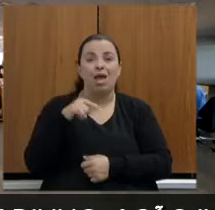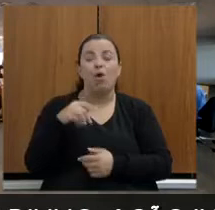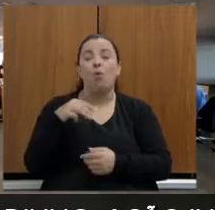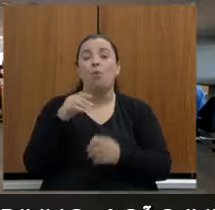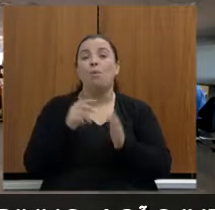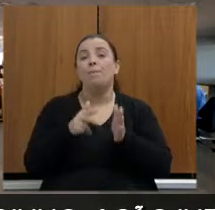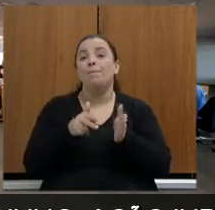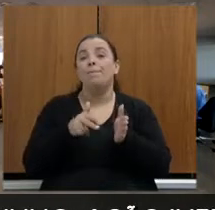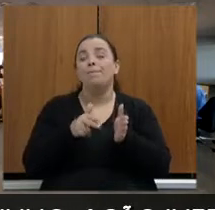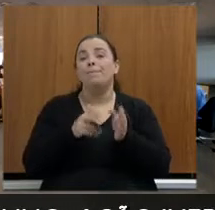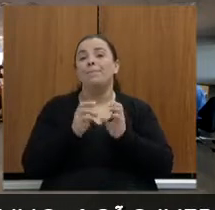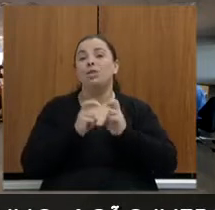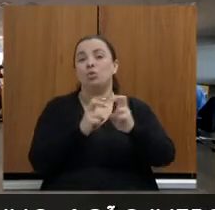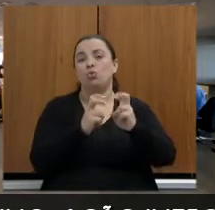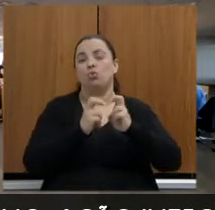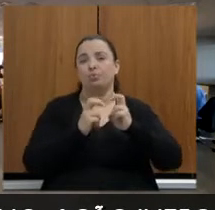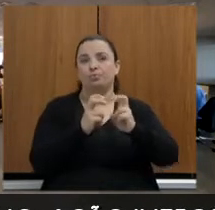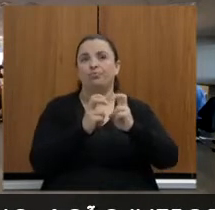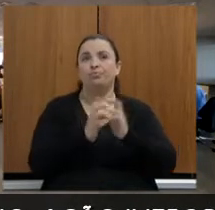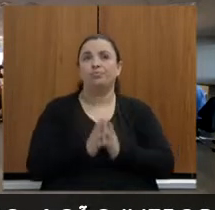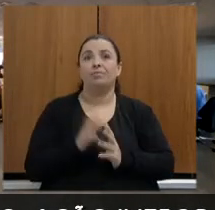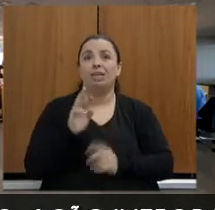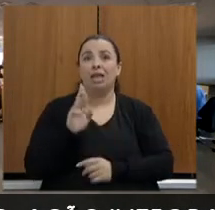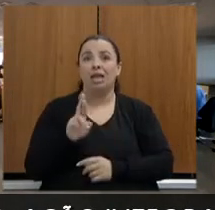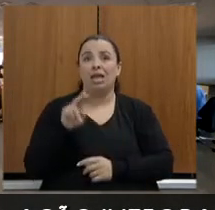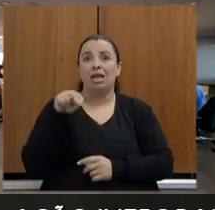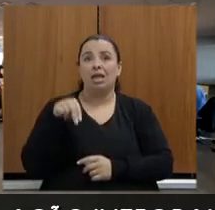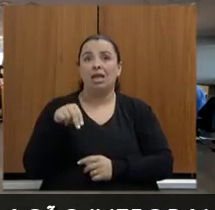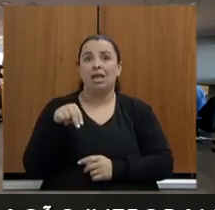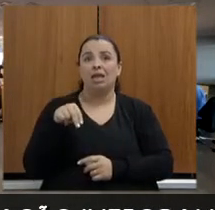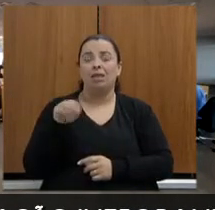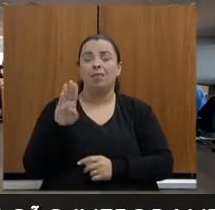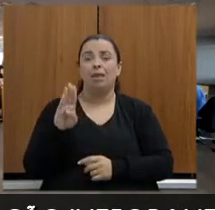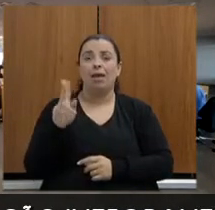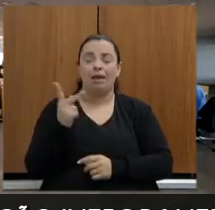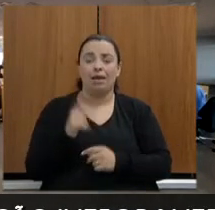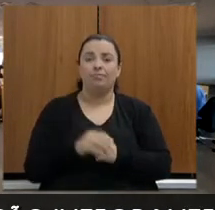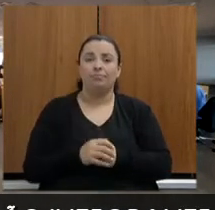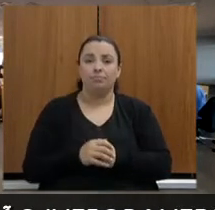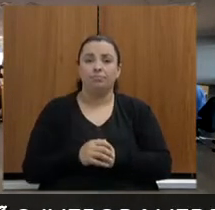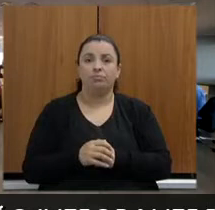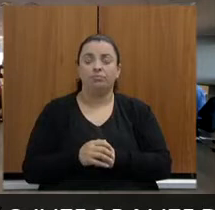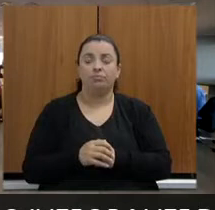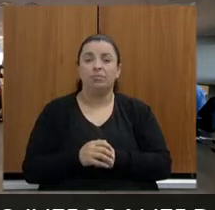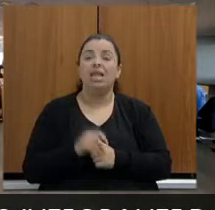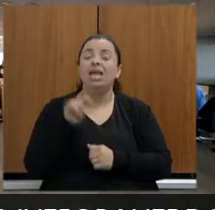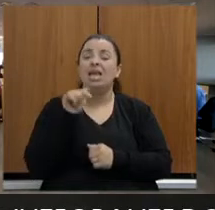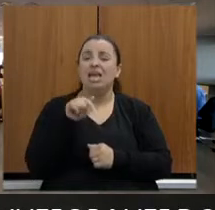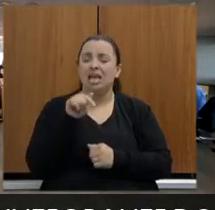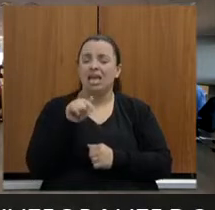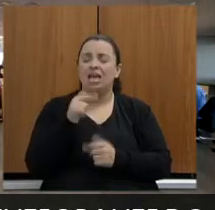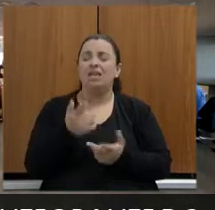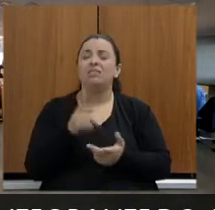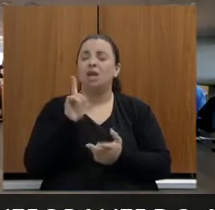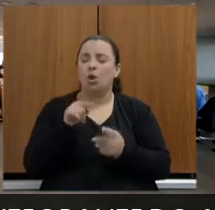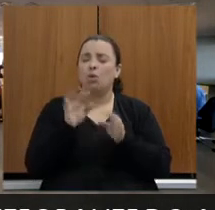Esse é um projeto que tem destinado, no anexo de mobilidade, do acordo,